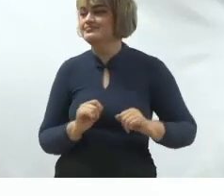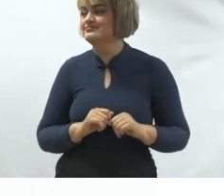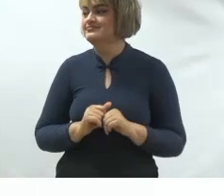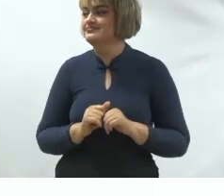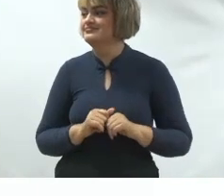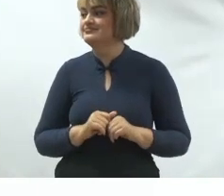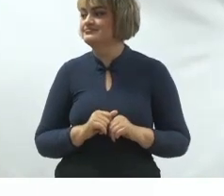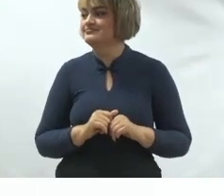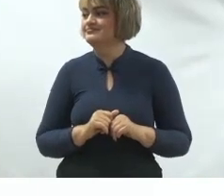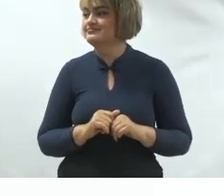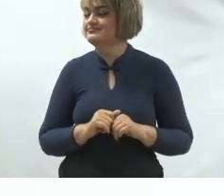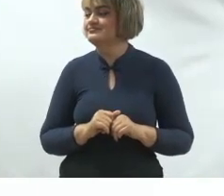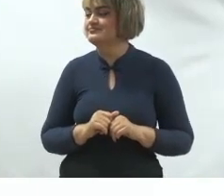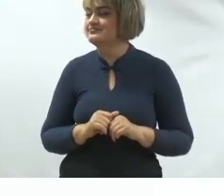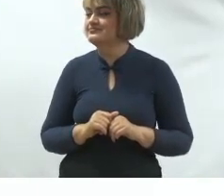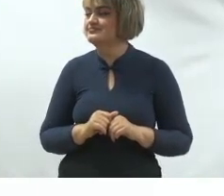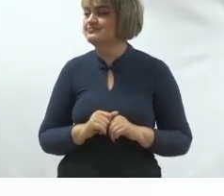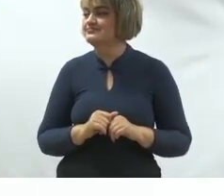passar para o próximo.